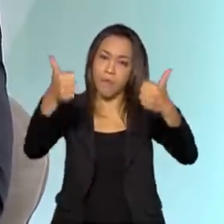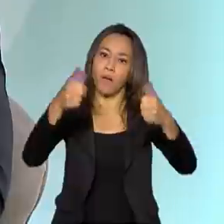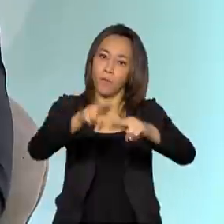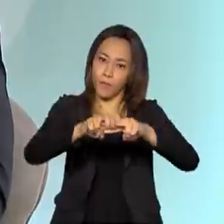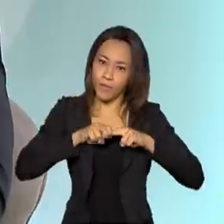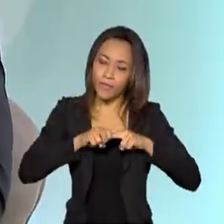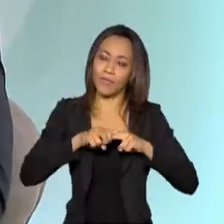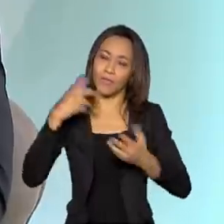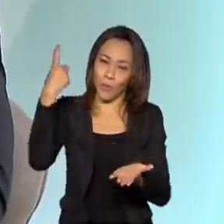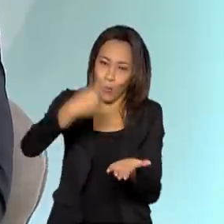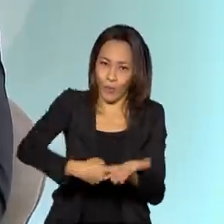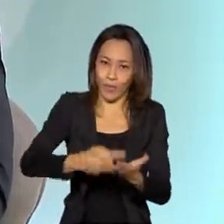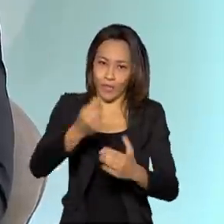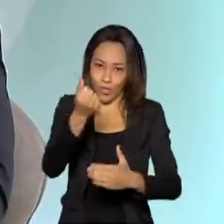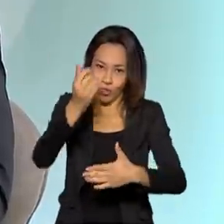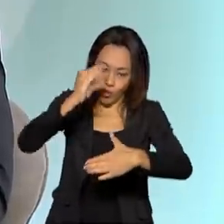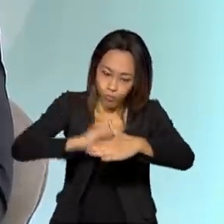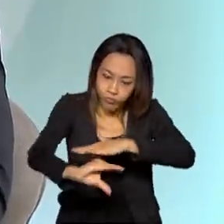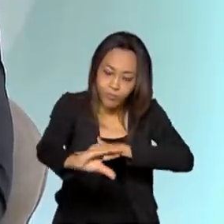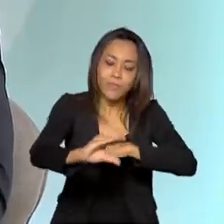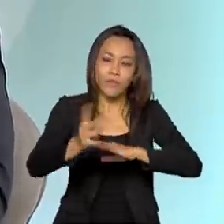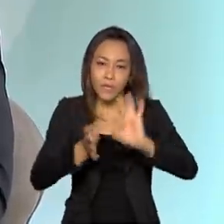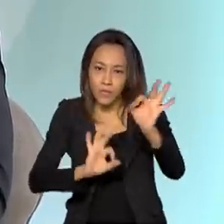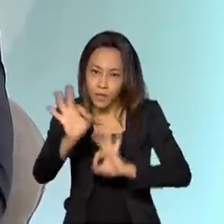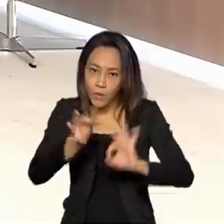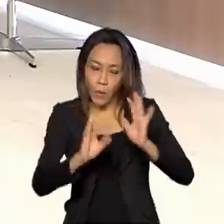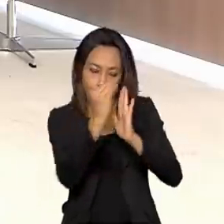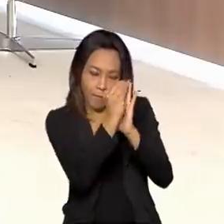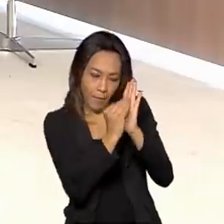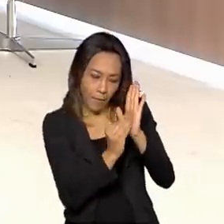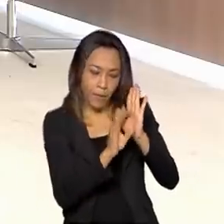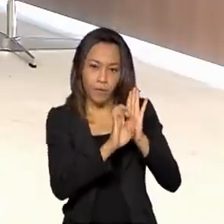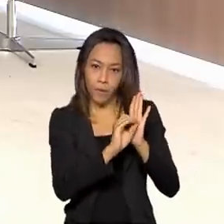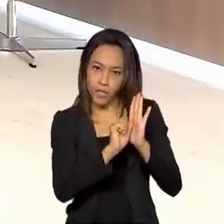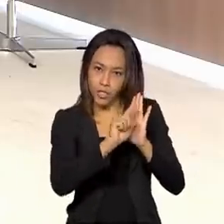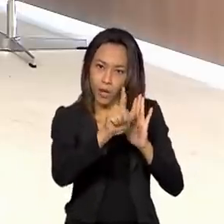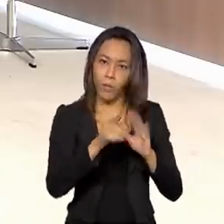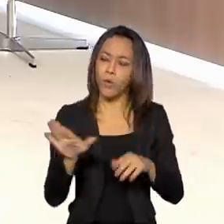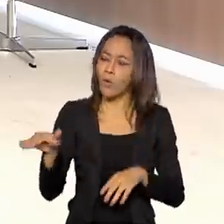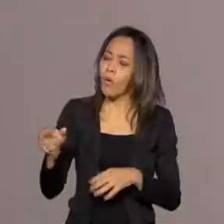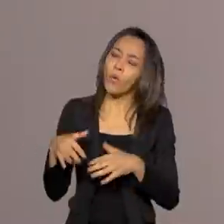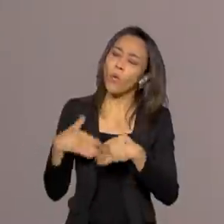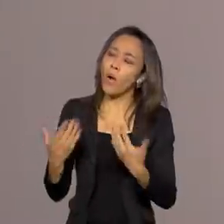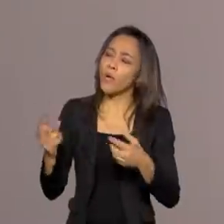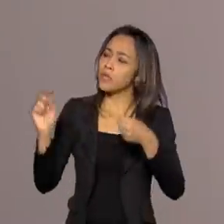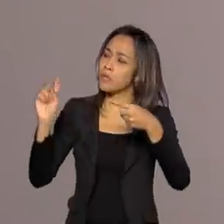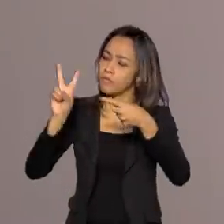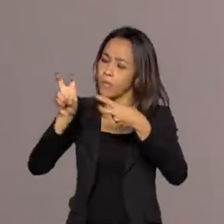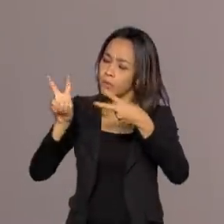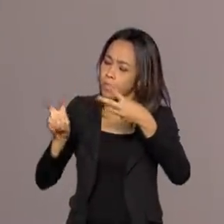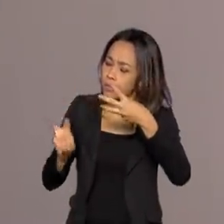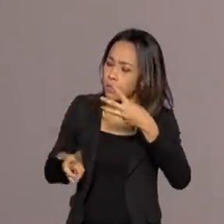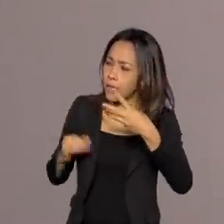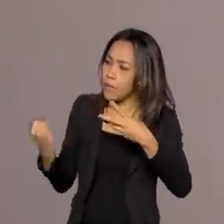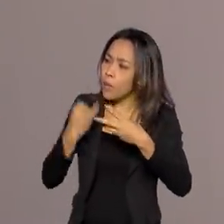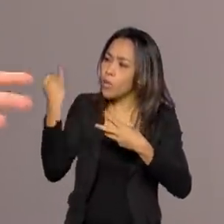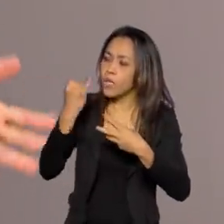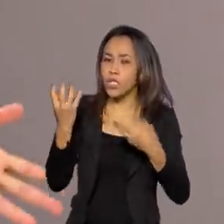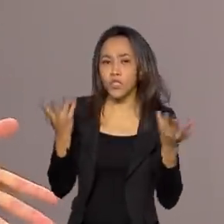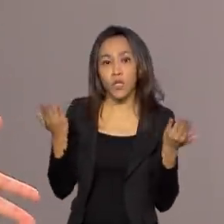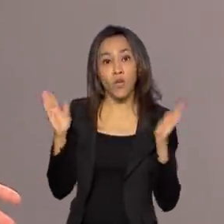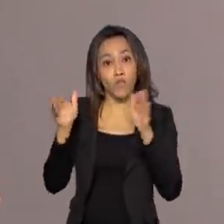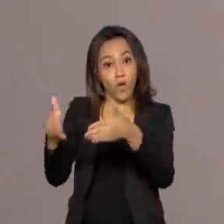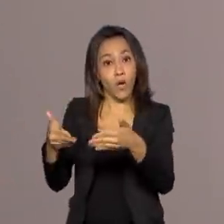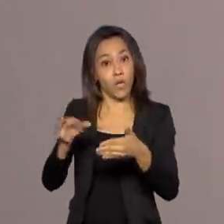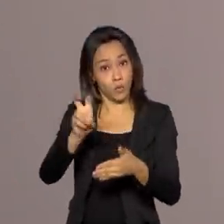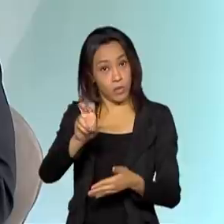compromissos de investimento estão sendo desenhados no edital. E quais são as questões fundamentais, então, que o senhor pudesse registrar aqui para o 5G de verdade